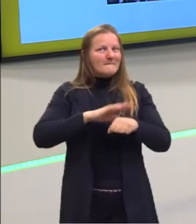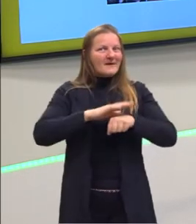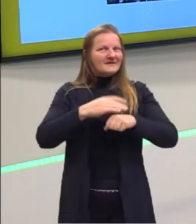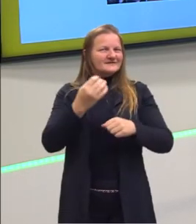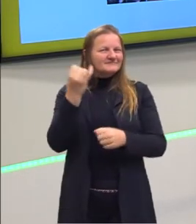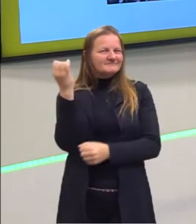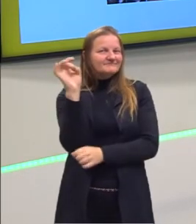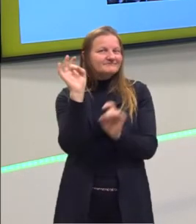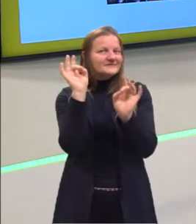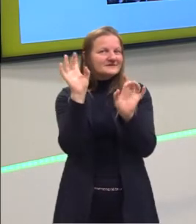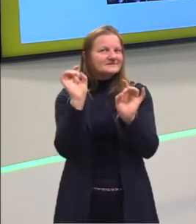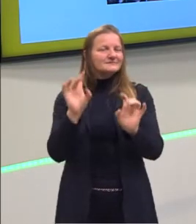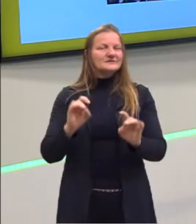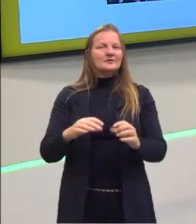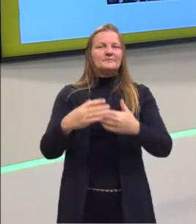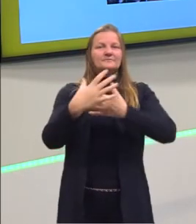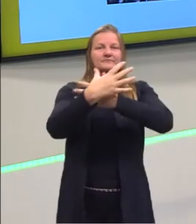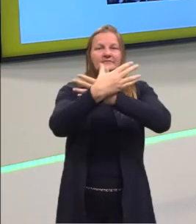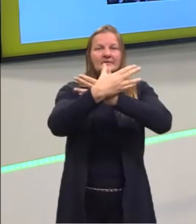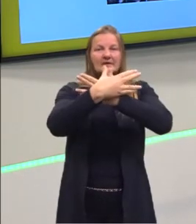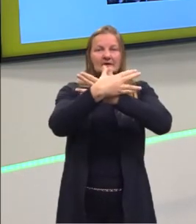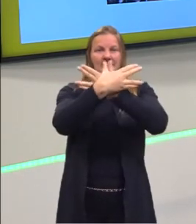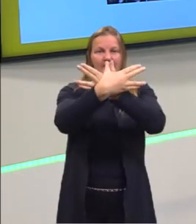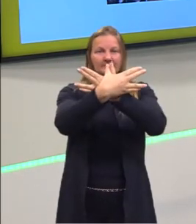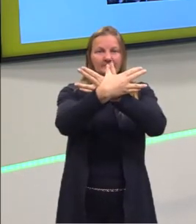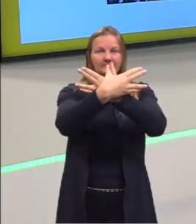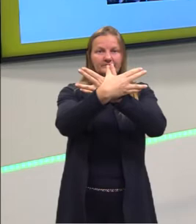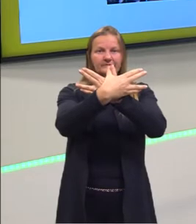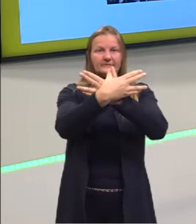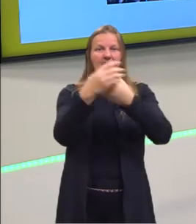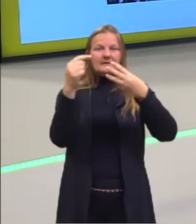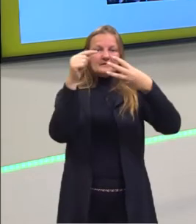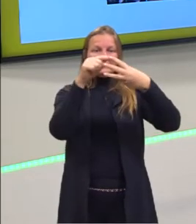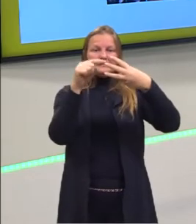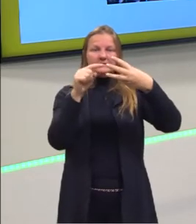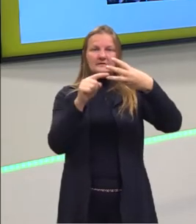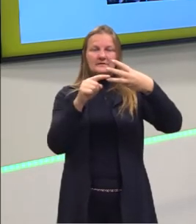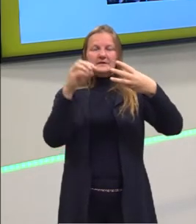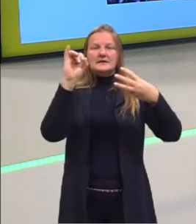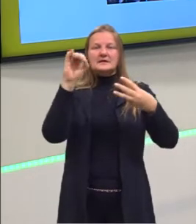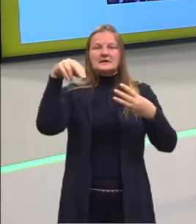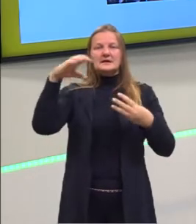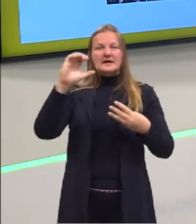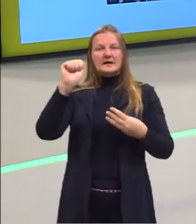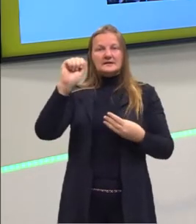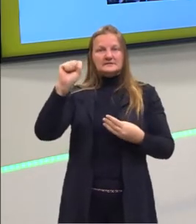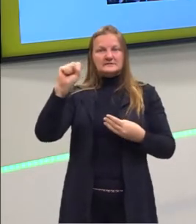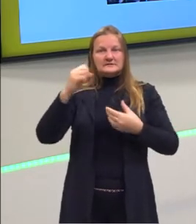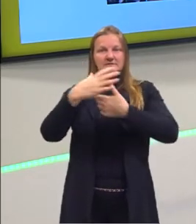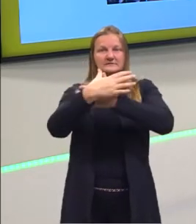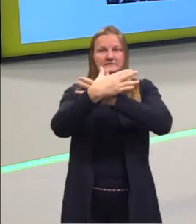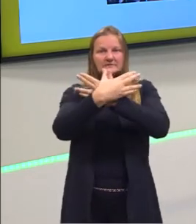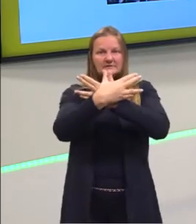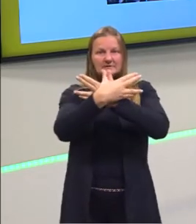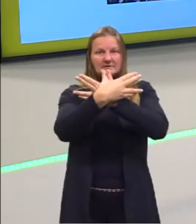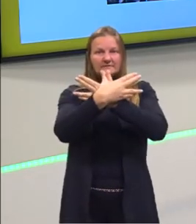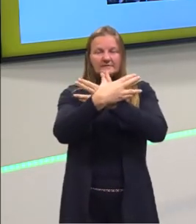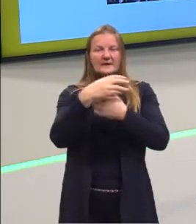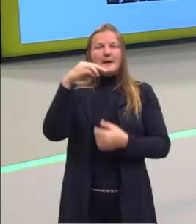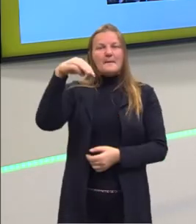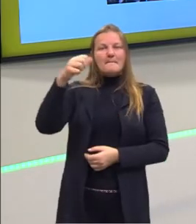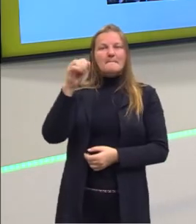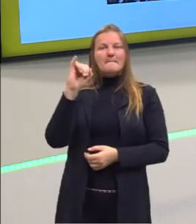que é a civilização inca, maia e azteca, que vocês certamente já ouviram falar. Mas nós temos aqui